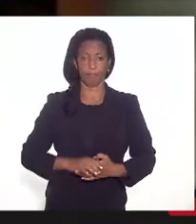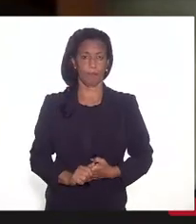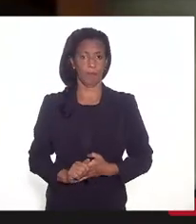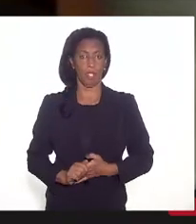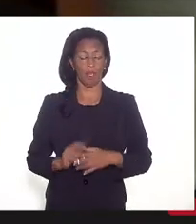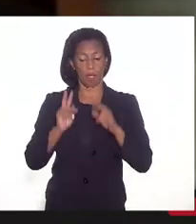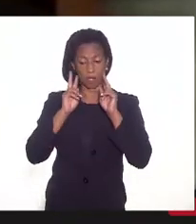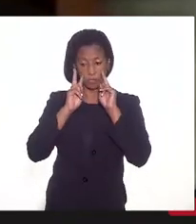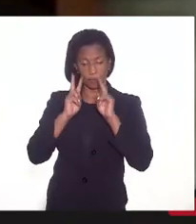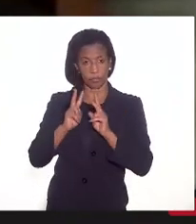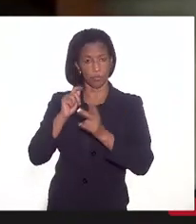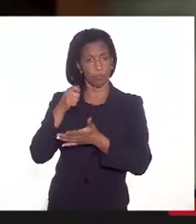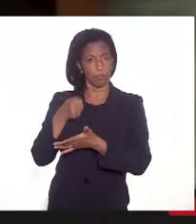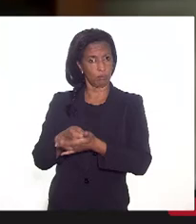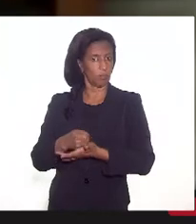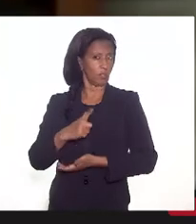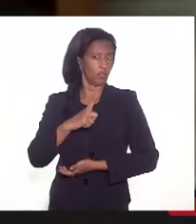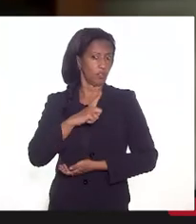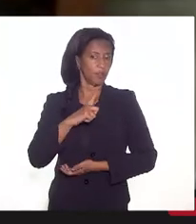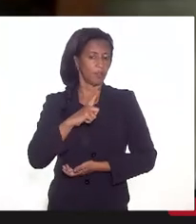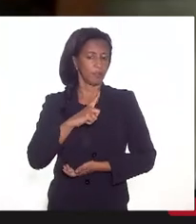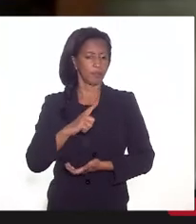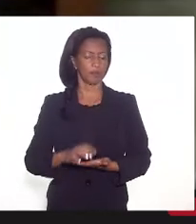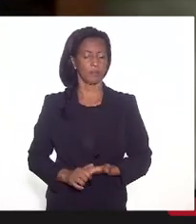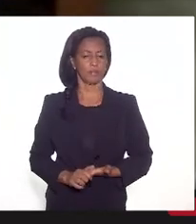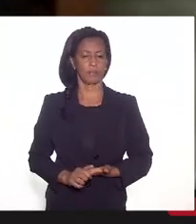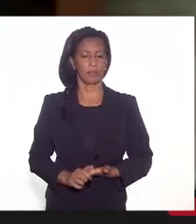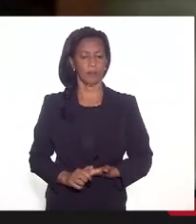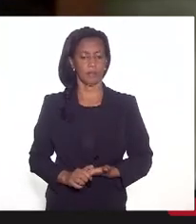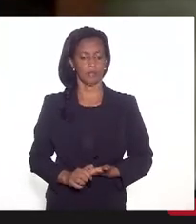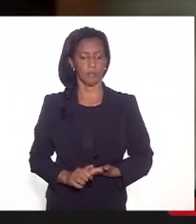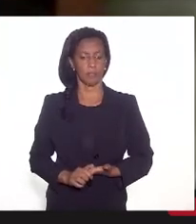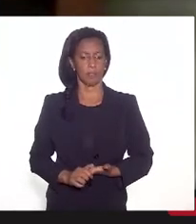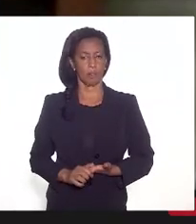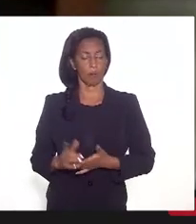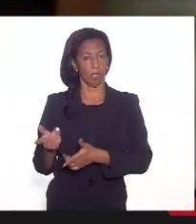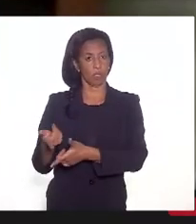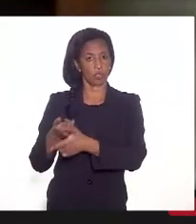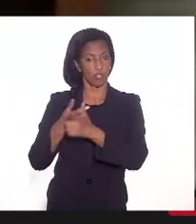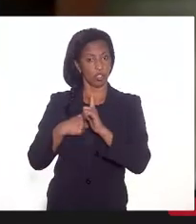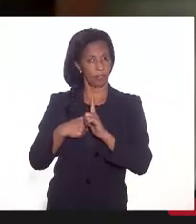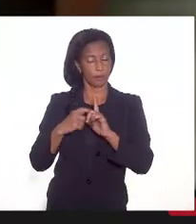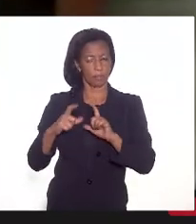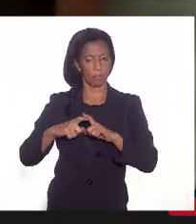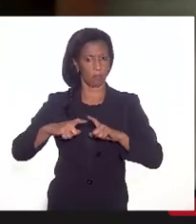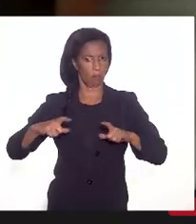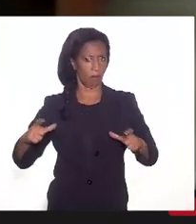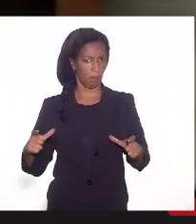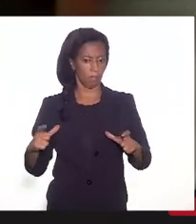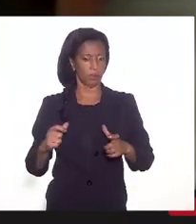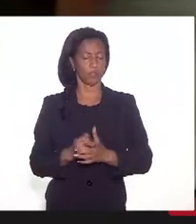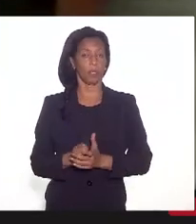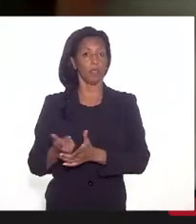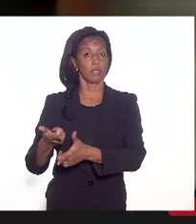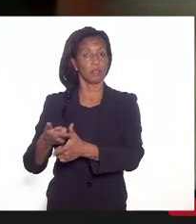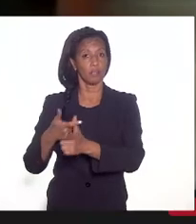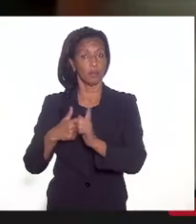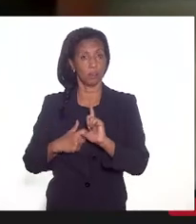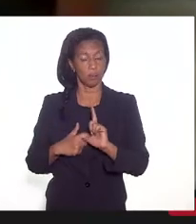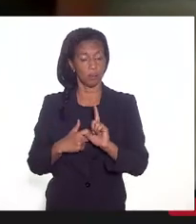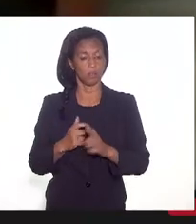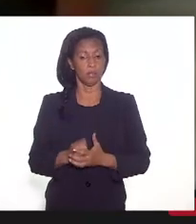que a gente tem uma dívida muito grande, essa dívida